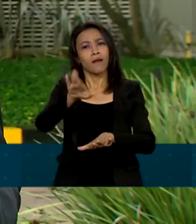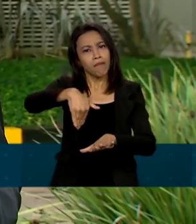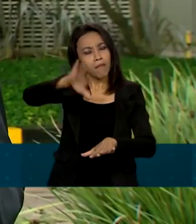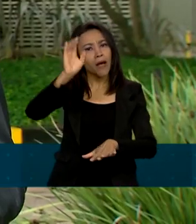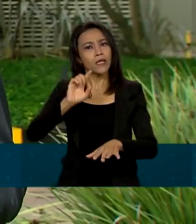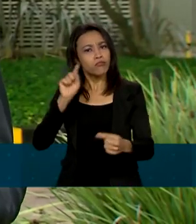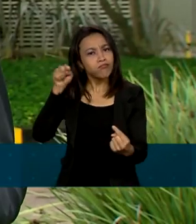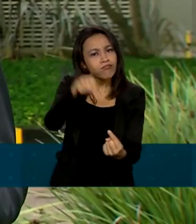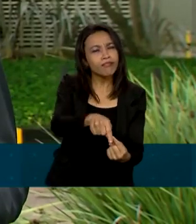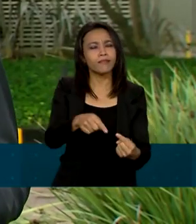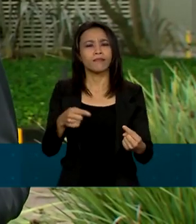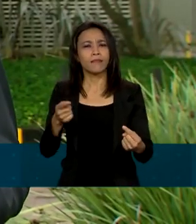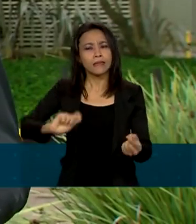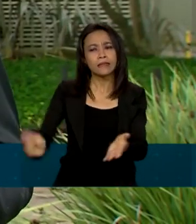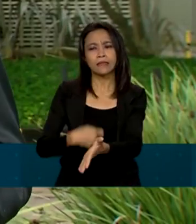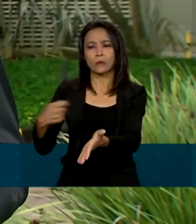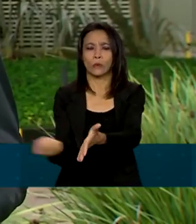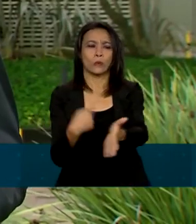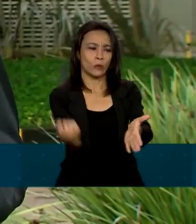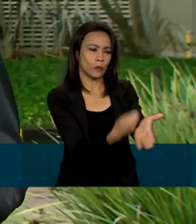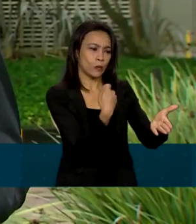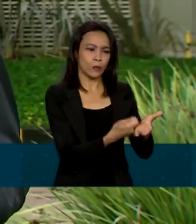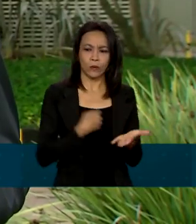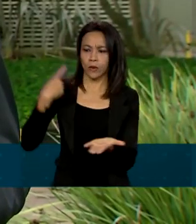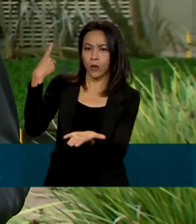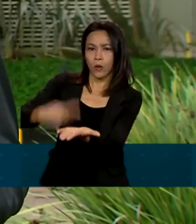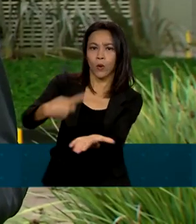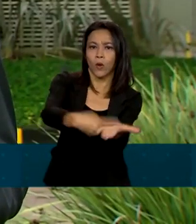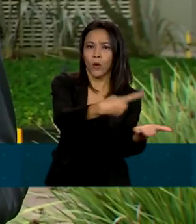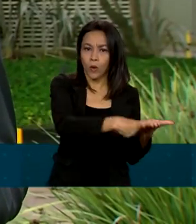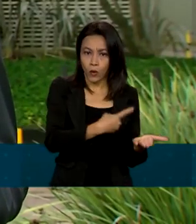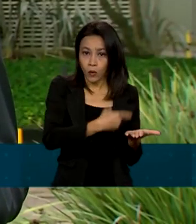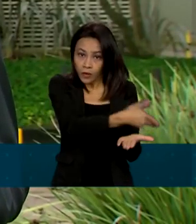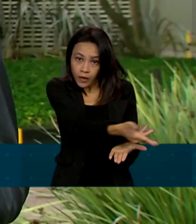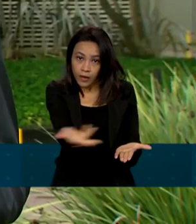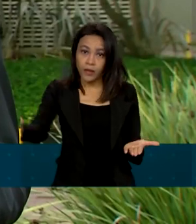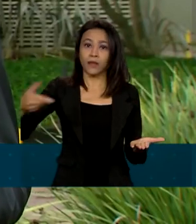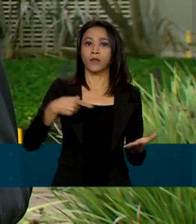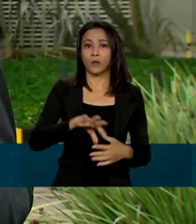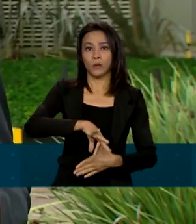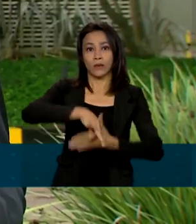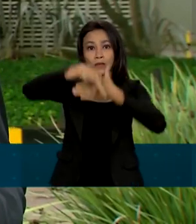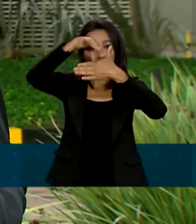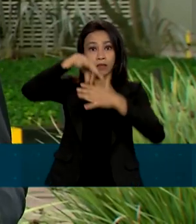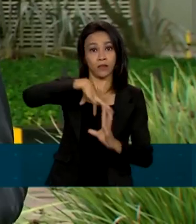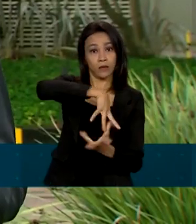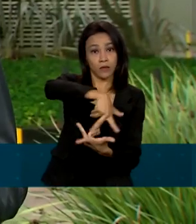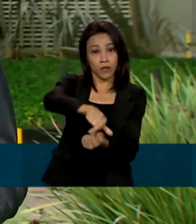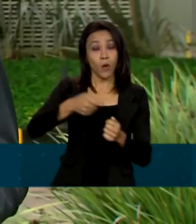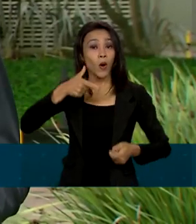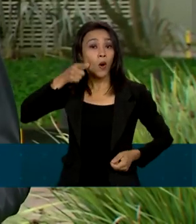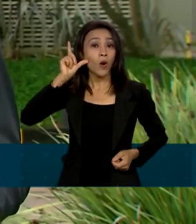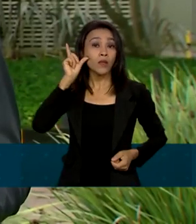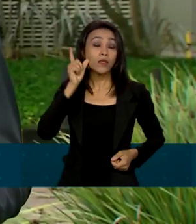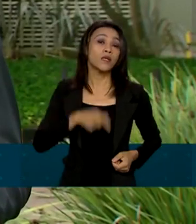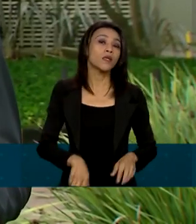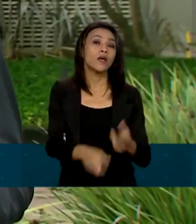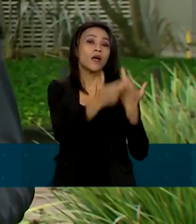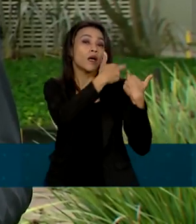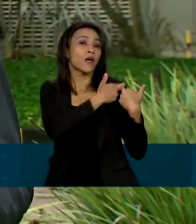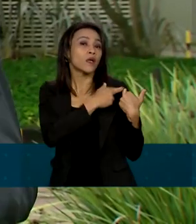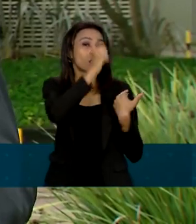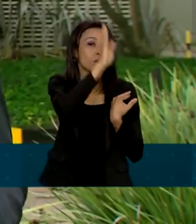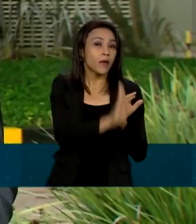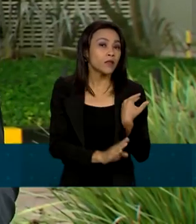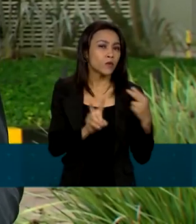a assinatura de acordos e pactos entre os líderes mundiais. Ontem, um dos destaques foi o papel do Brasil na